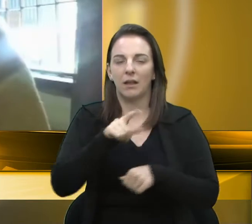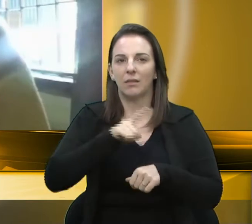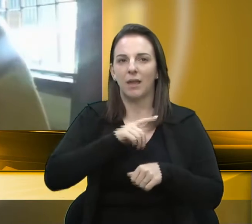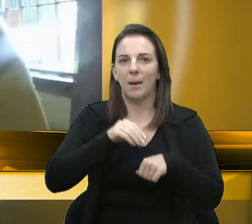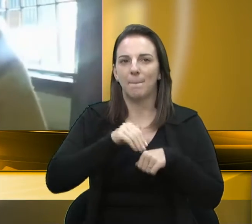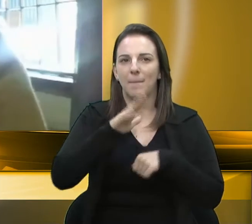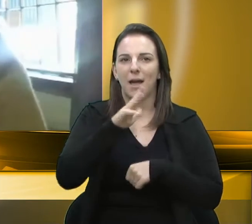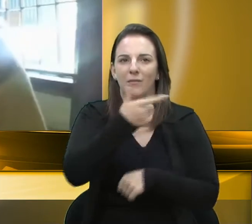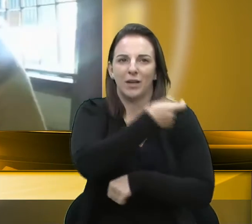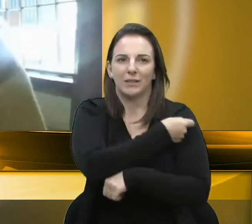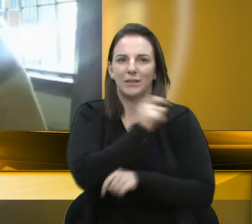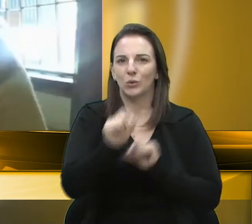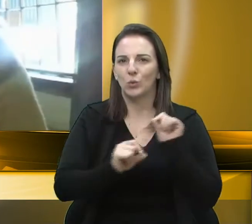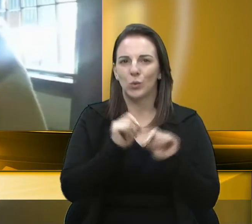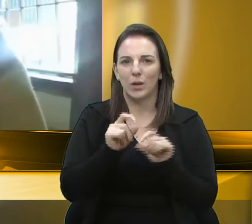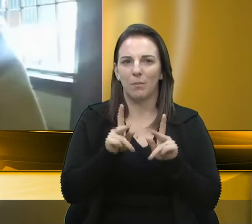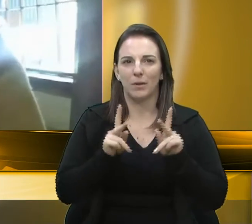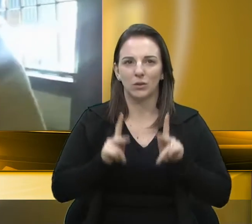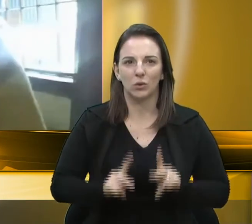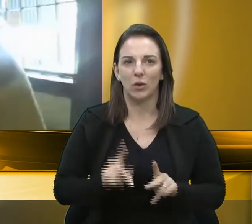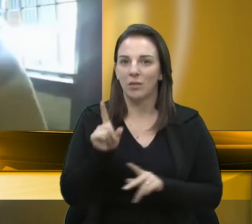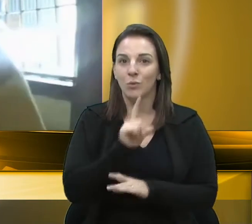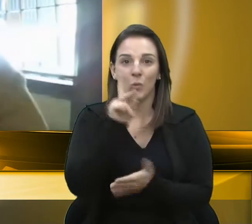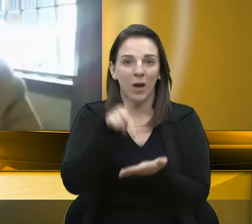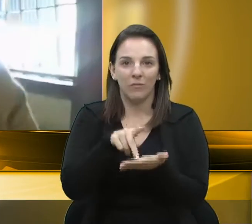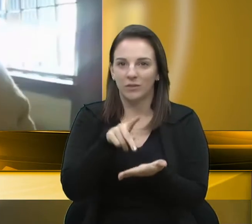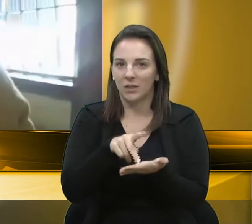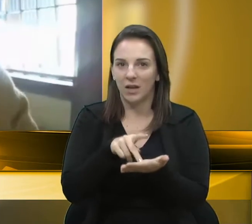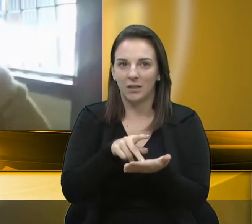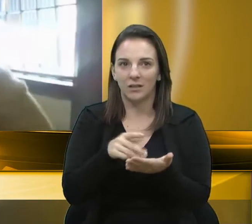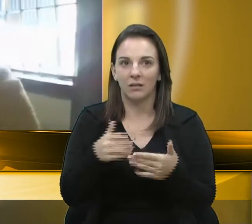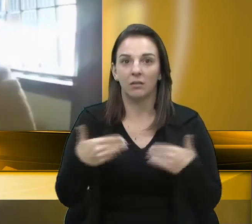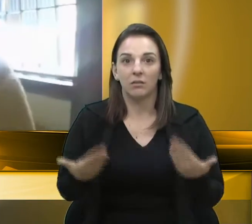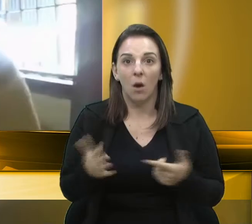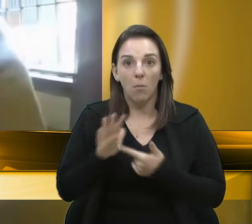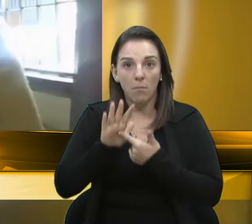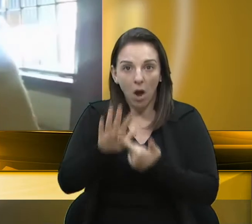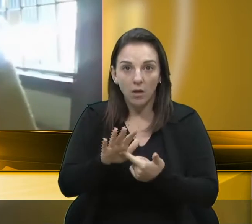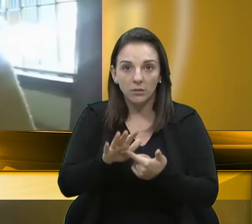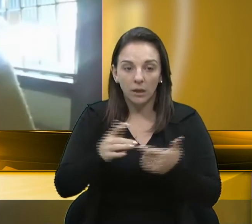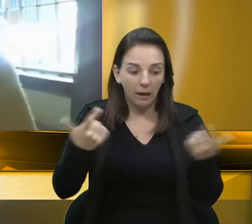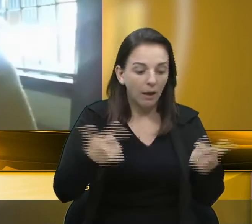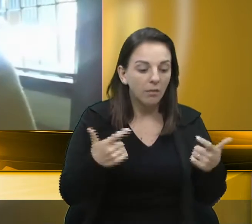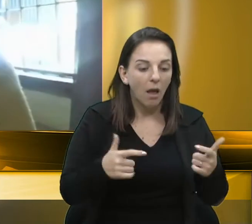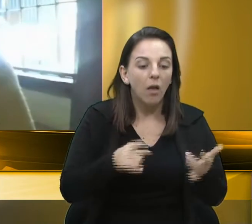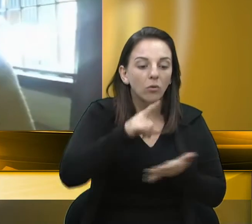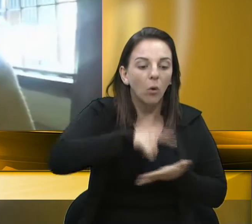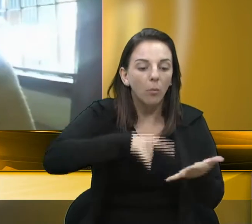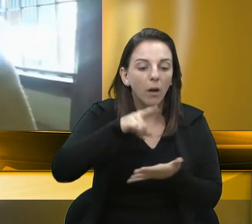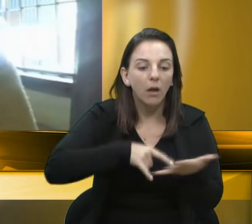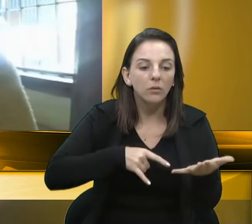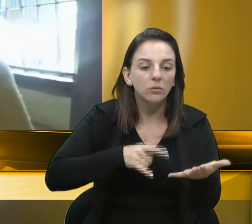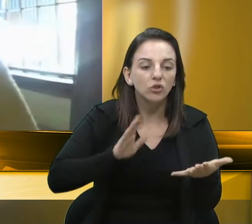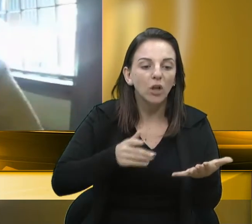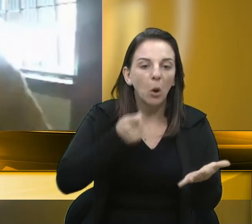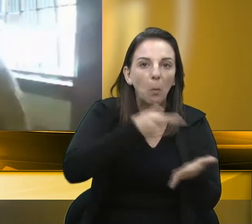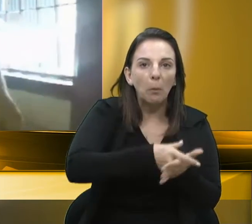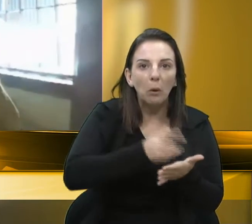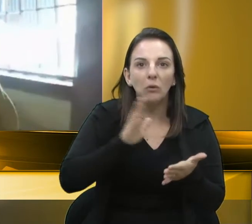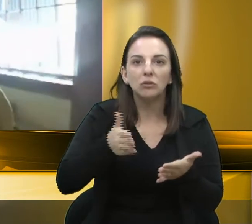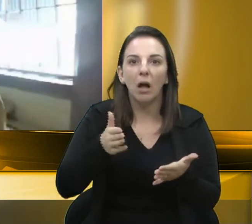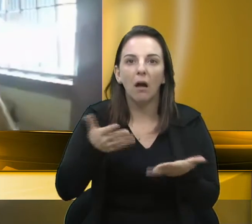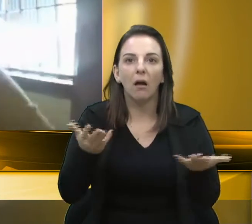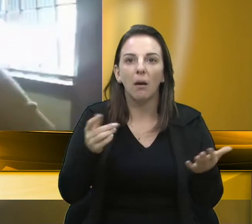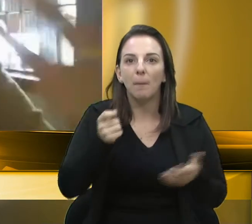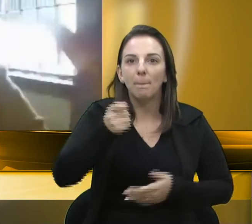Isso não é real. Não é real. O senhor traga, então, as dados aí. Já comprou, já pagou? Quais são? O senhor disse que